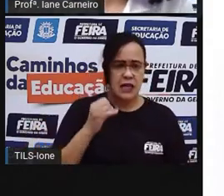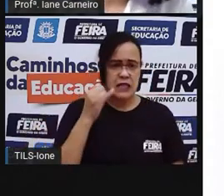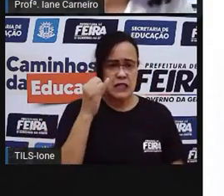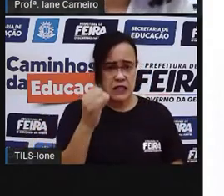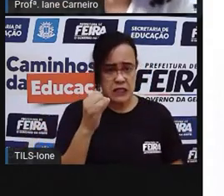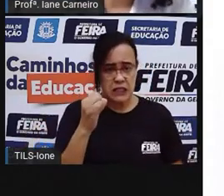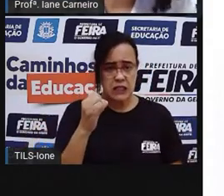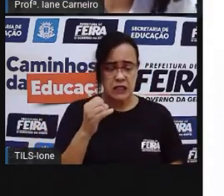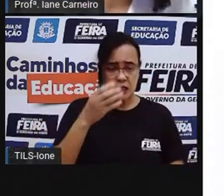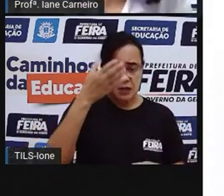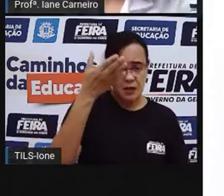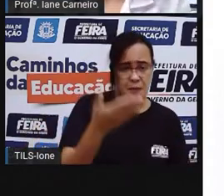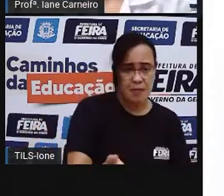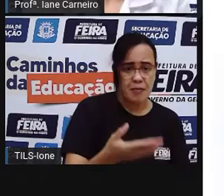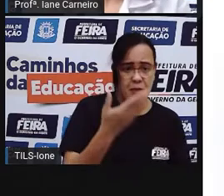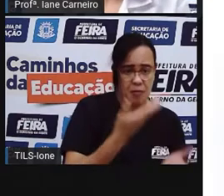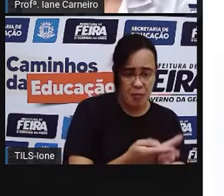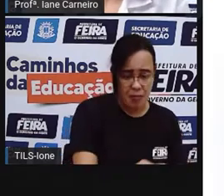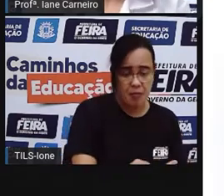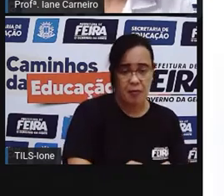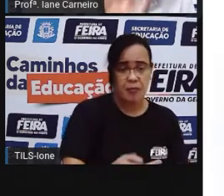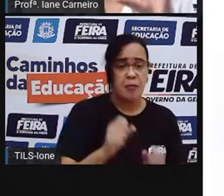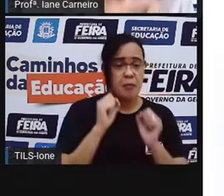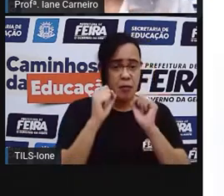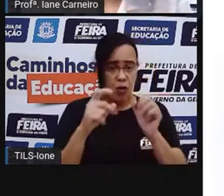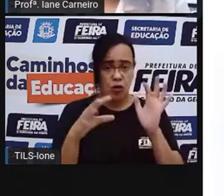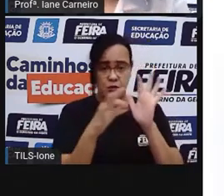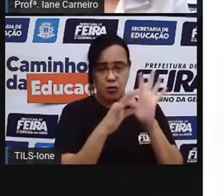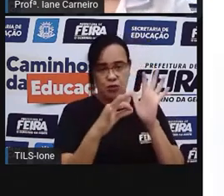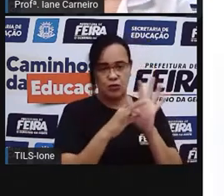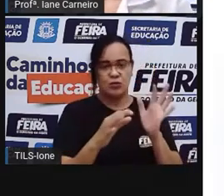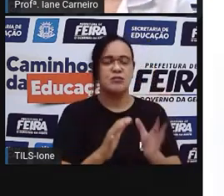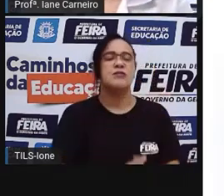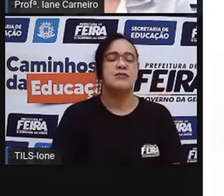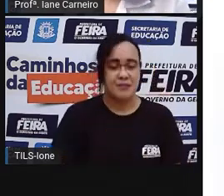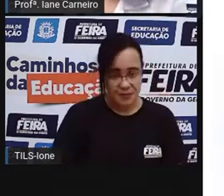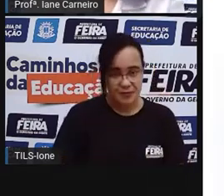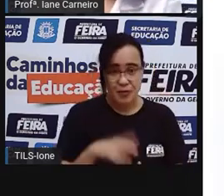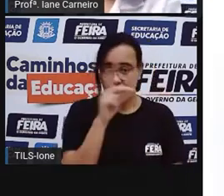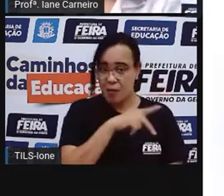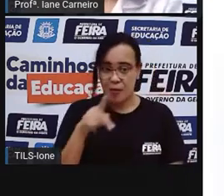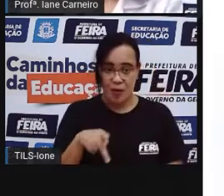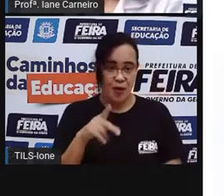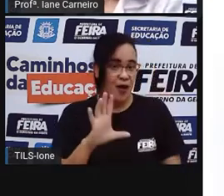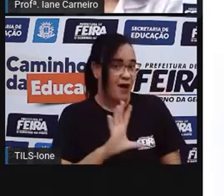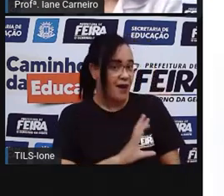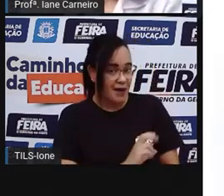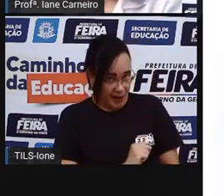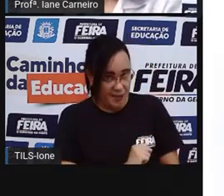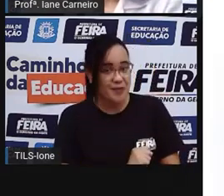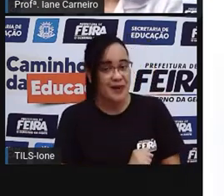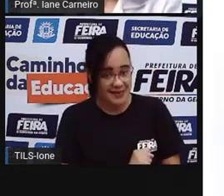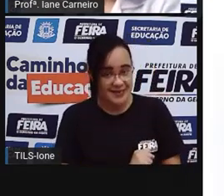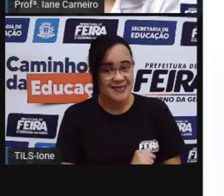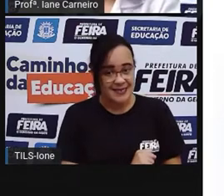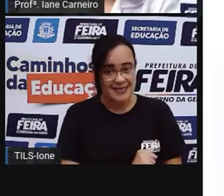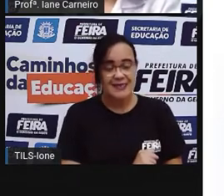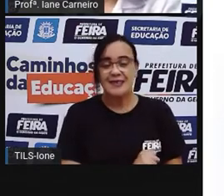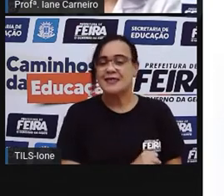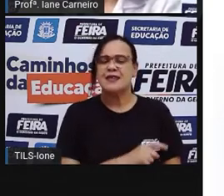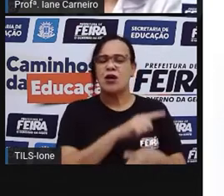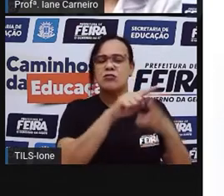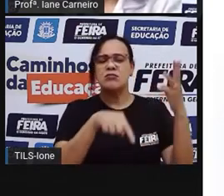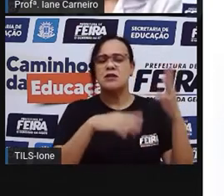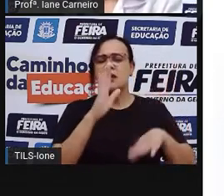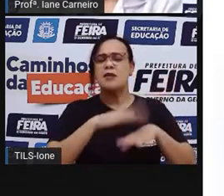marcar ponto no campo do adversário. É um esporte que a Proama é o vôlei. Tá certo? E aí, gosta de vôlei? Qual desses três